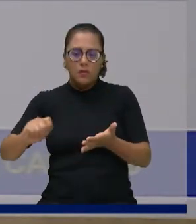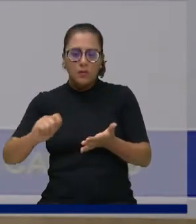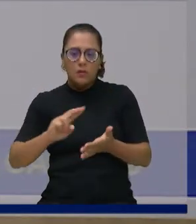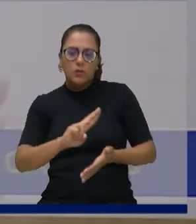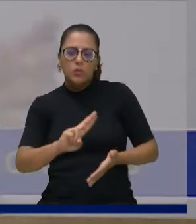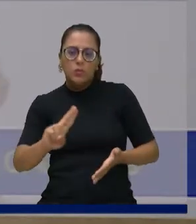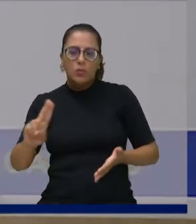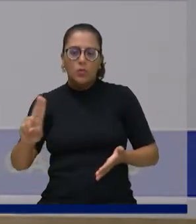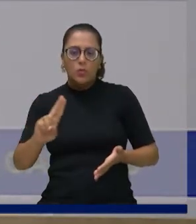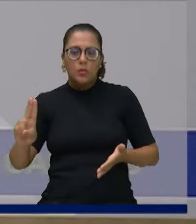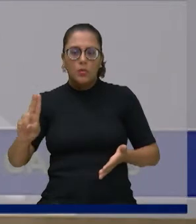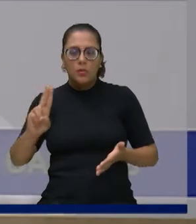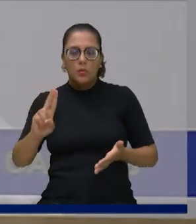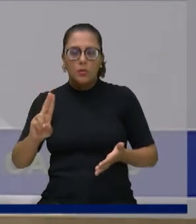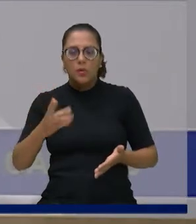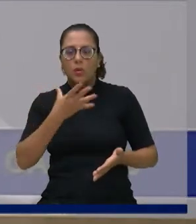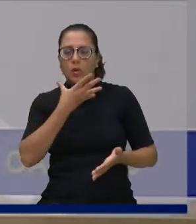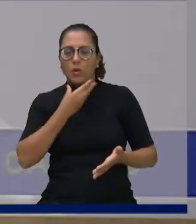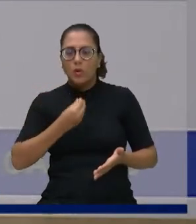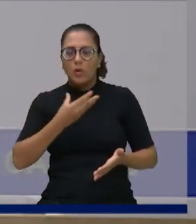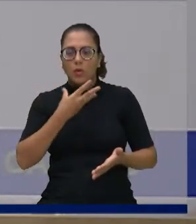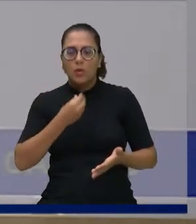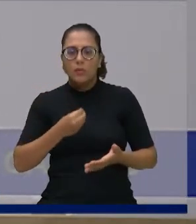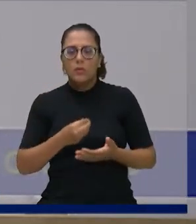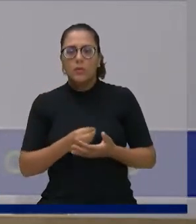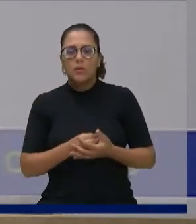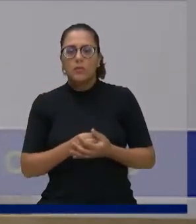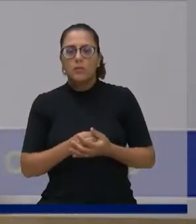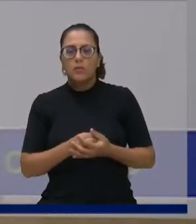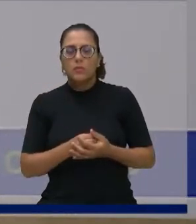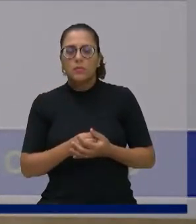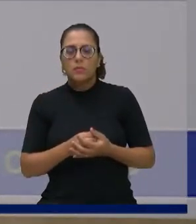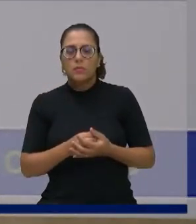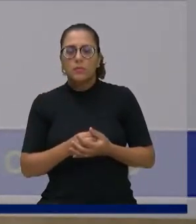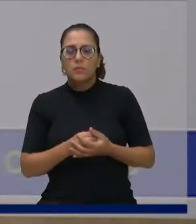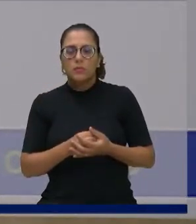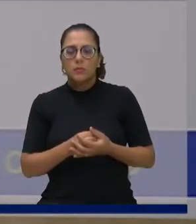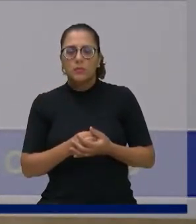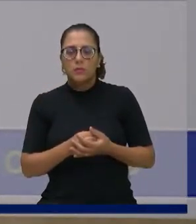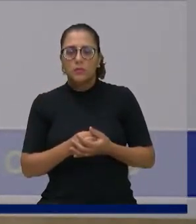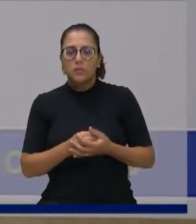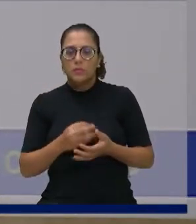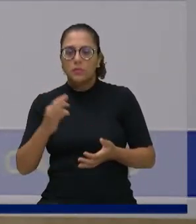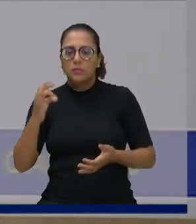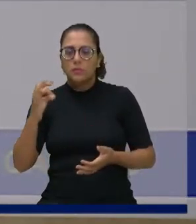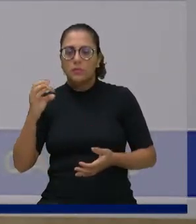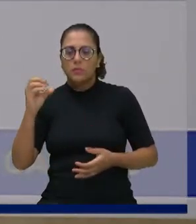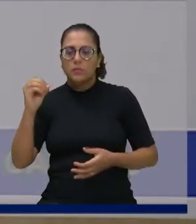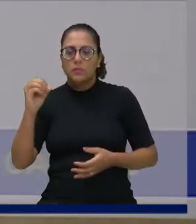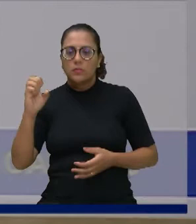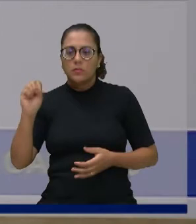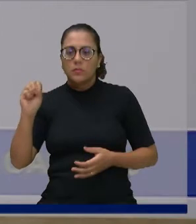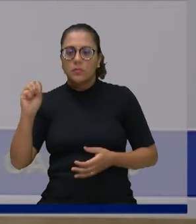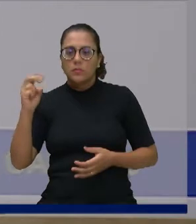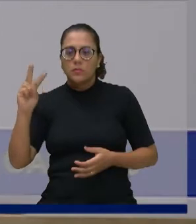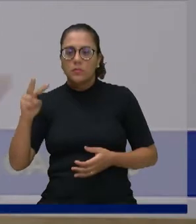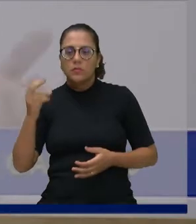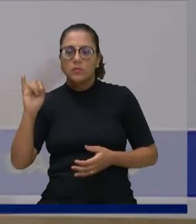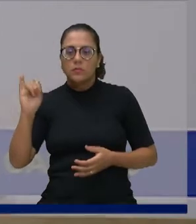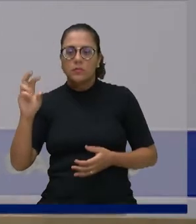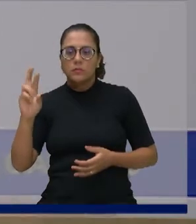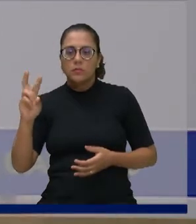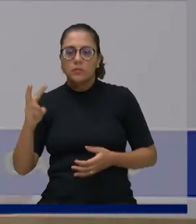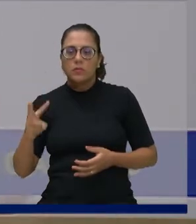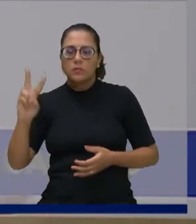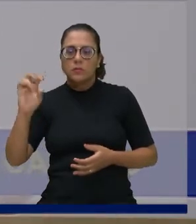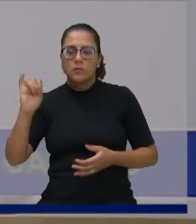Toshihiro Yoshida. Na